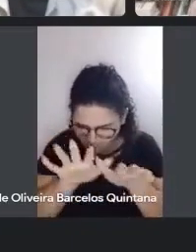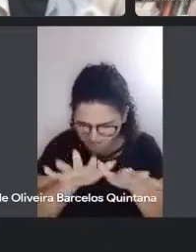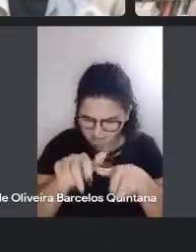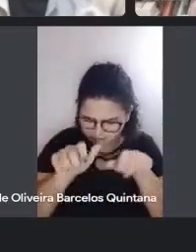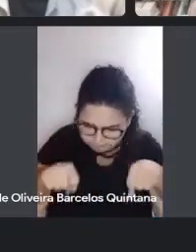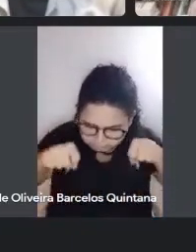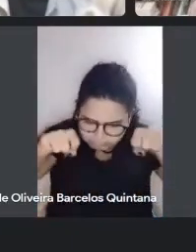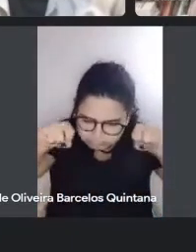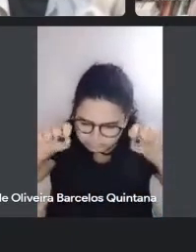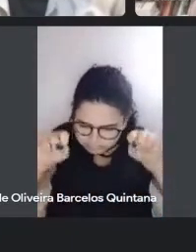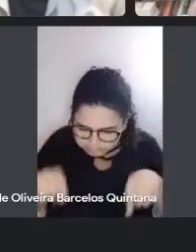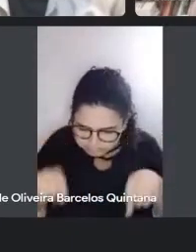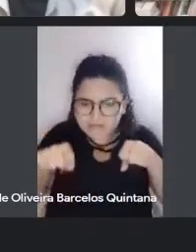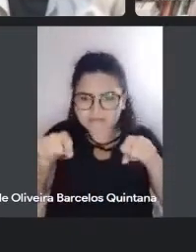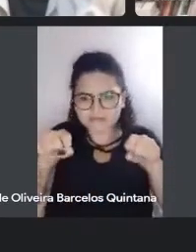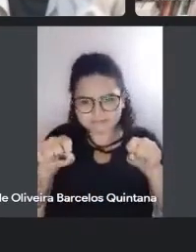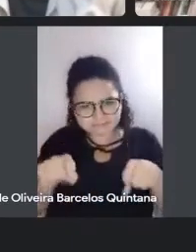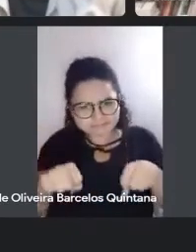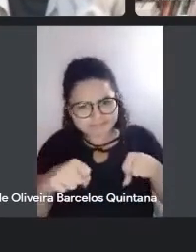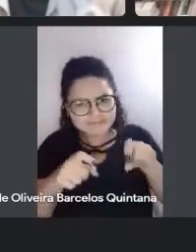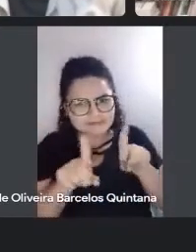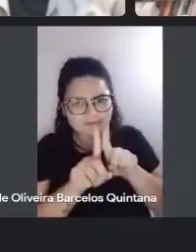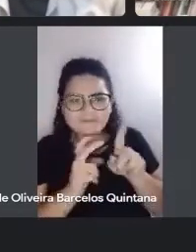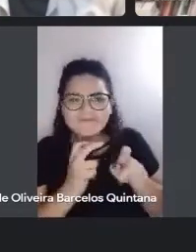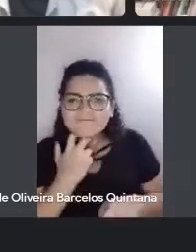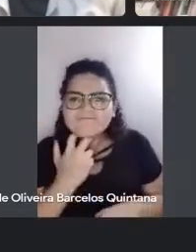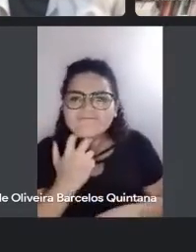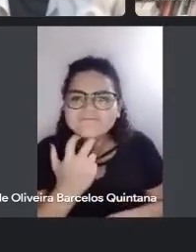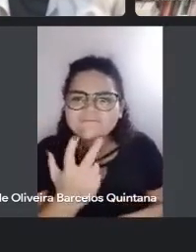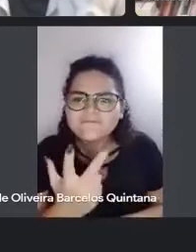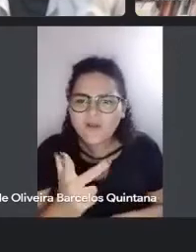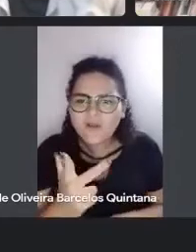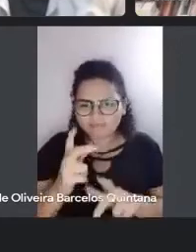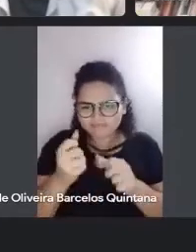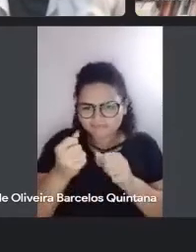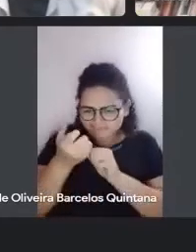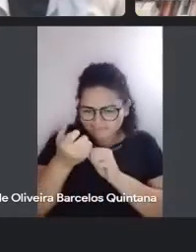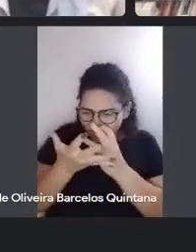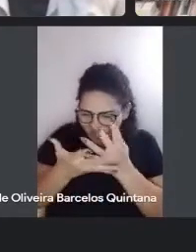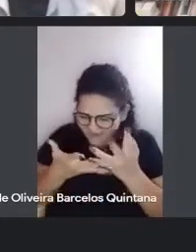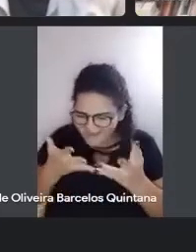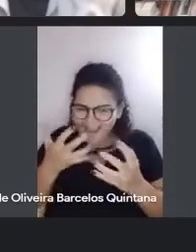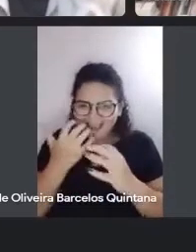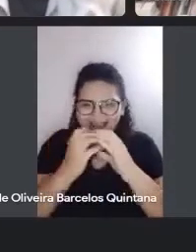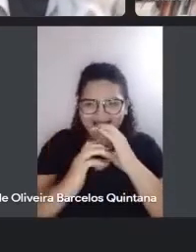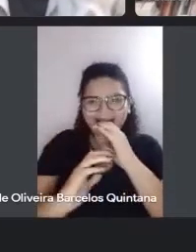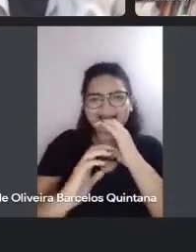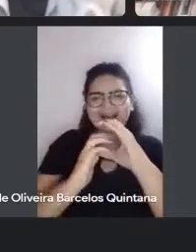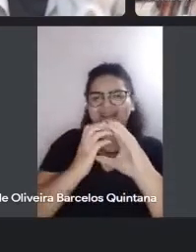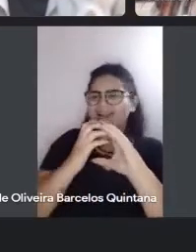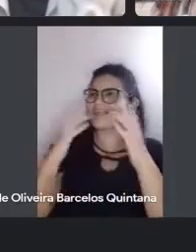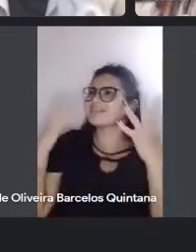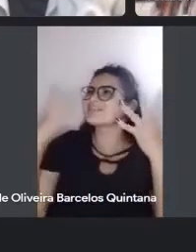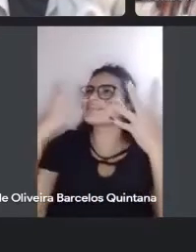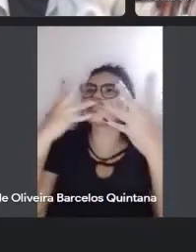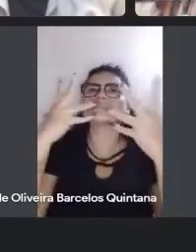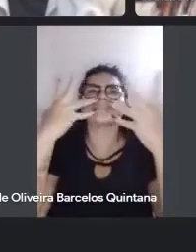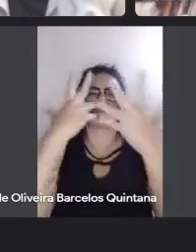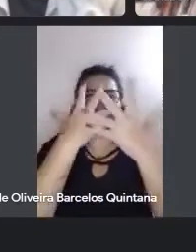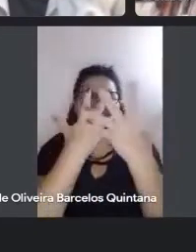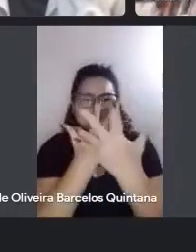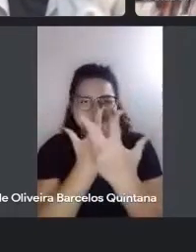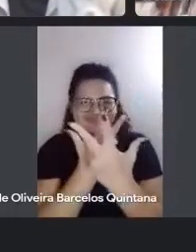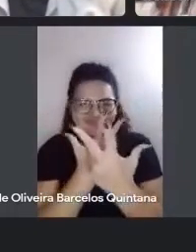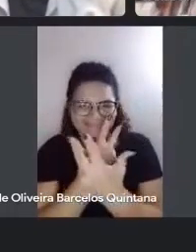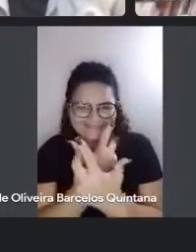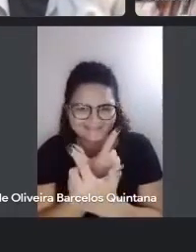e as seriemas de vozes lamentosas, e as sericóias vibrantes cantam nos balcedos, a fímbria dos banhados,